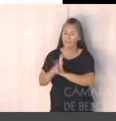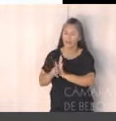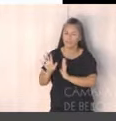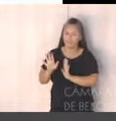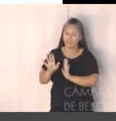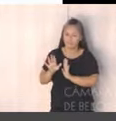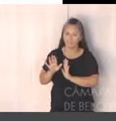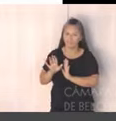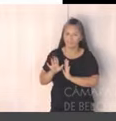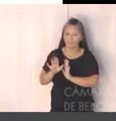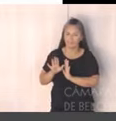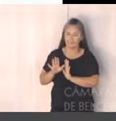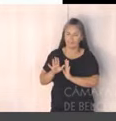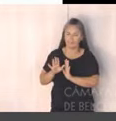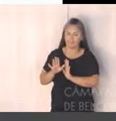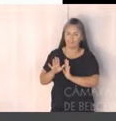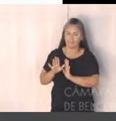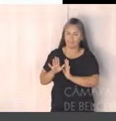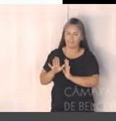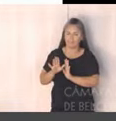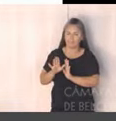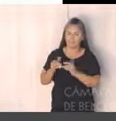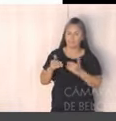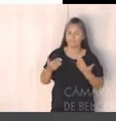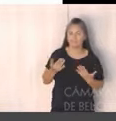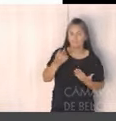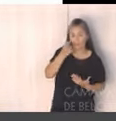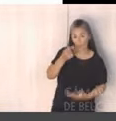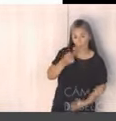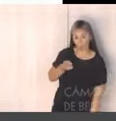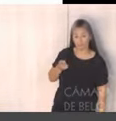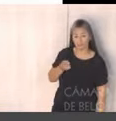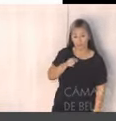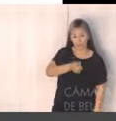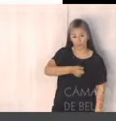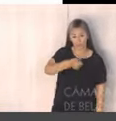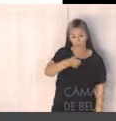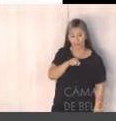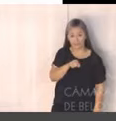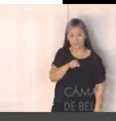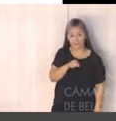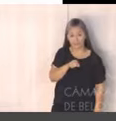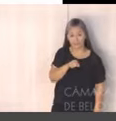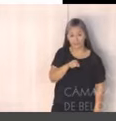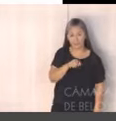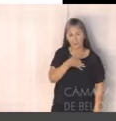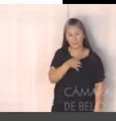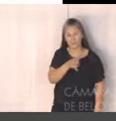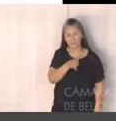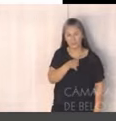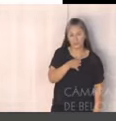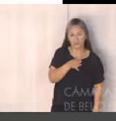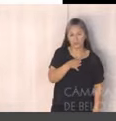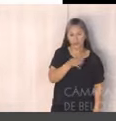na própria origem do recurso. Então, os recursos ordinários do tesouro devem somar um pouco mais de